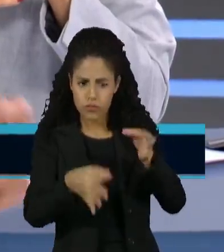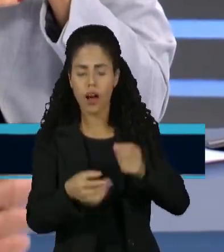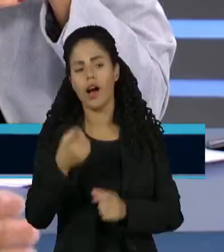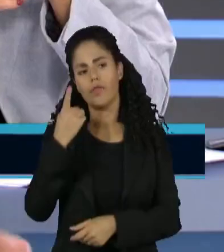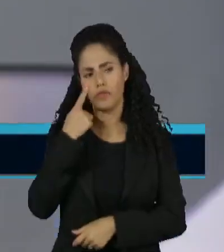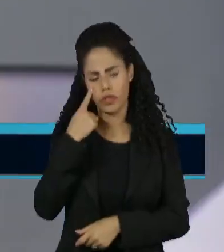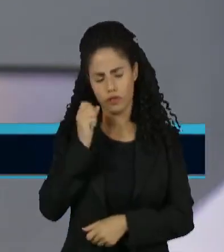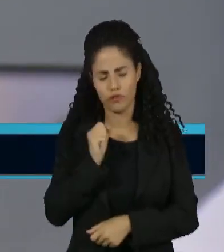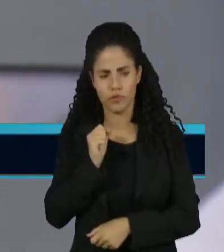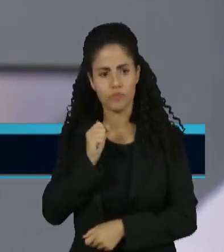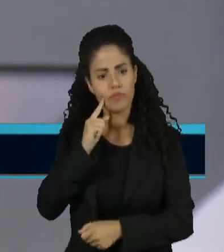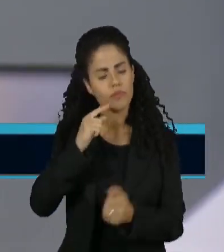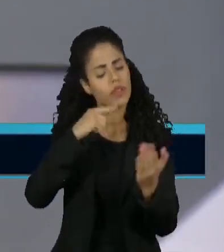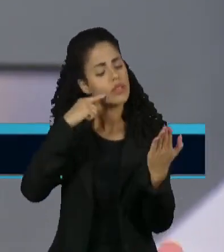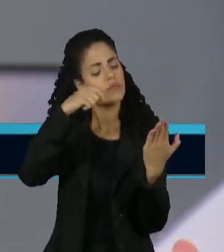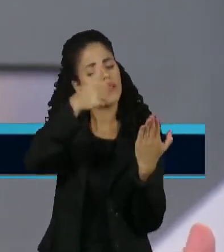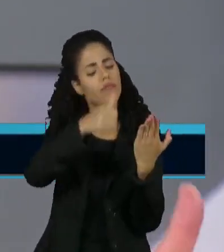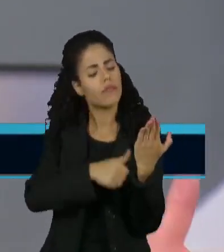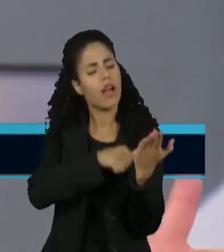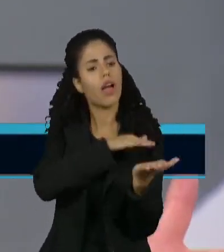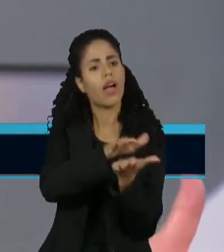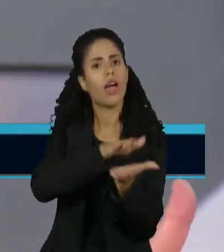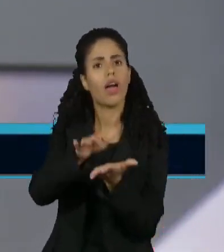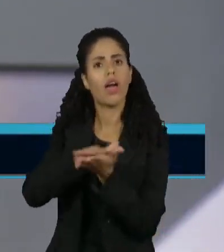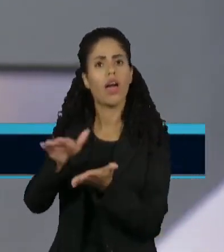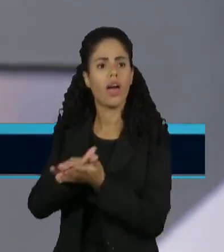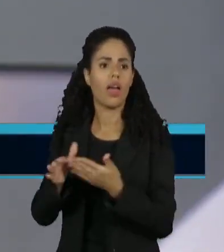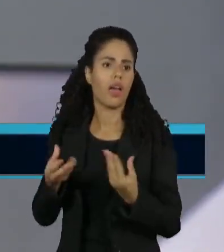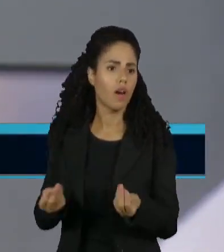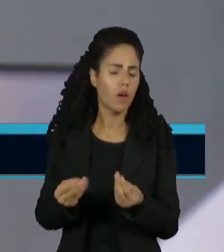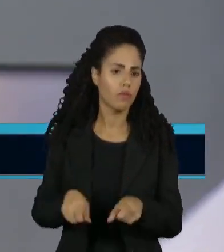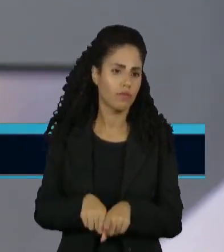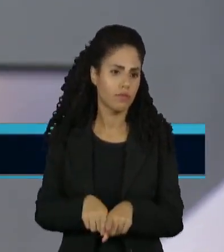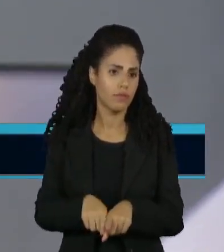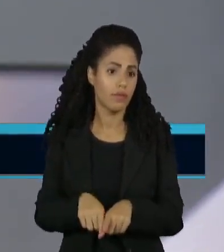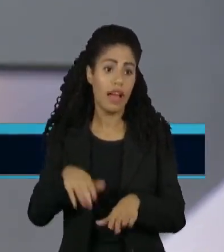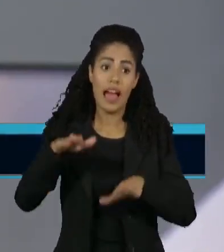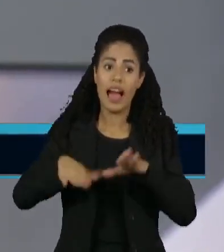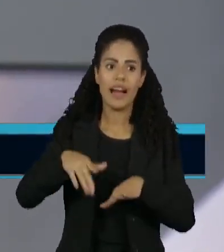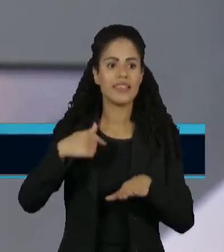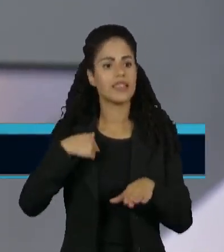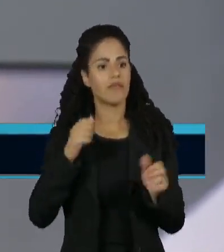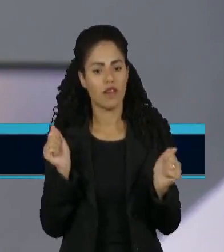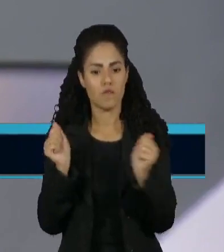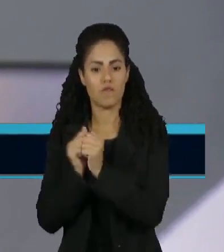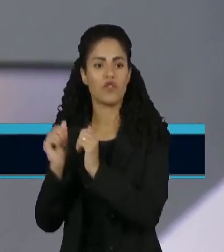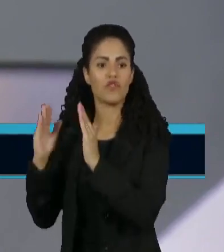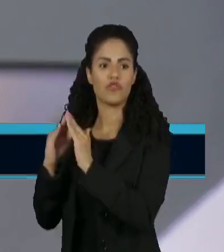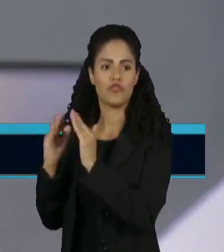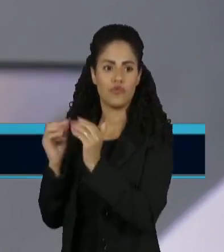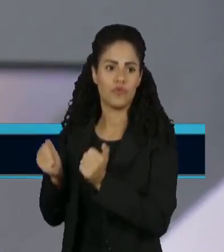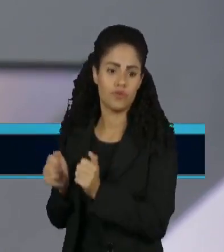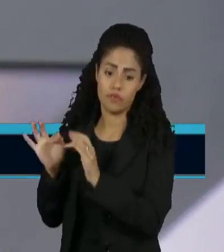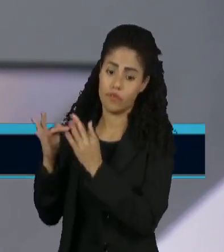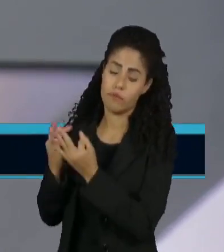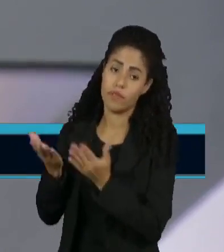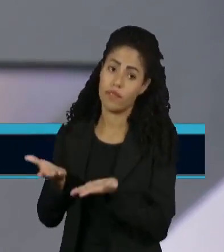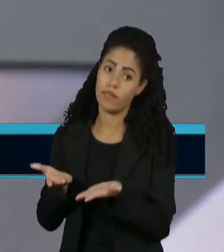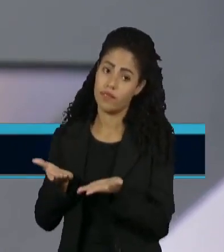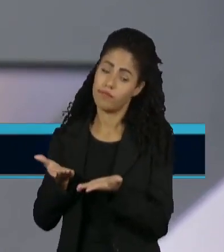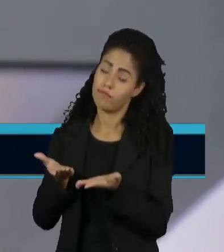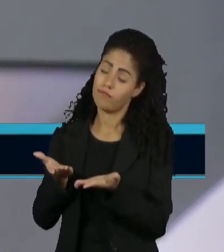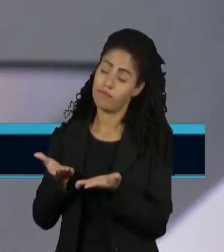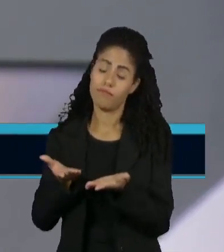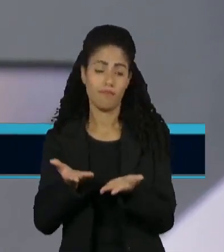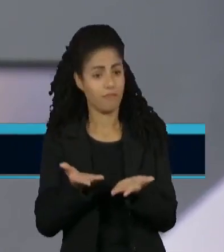vai julgar as contas de manhã e fim de semana vai almoçar junto ou vai morar junto com quem você vai julgar. No